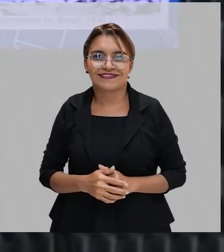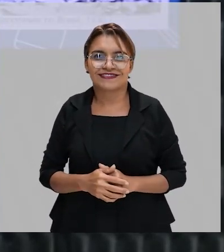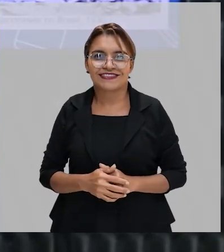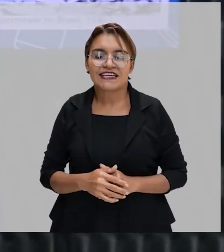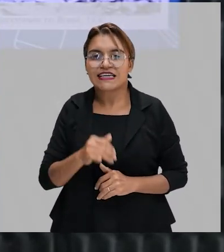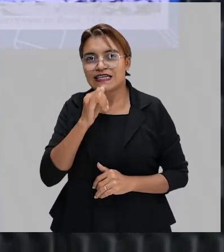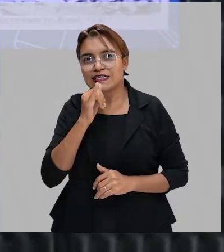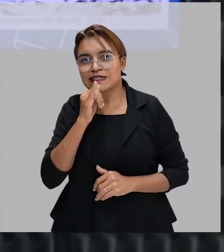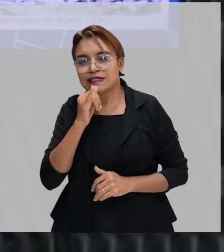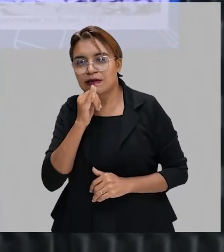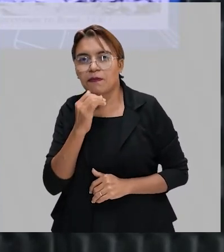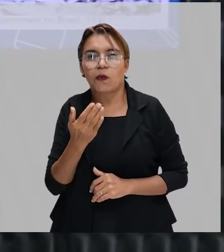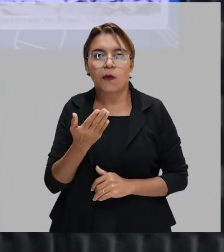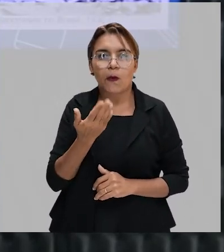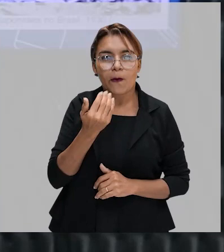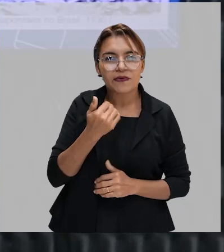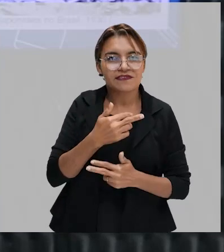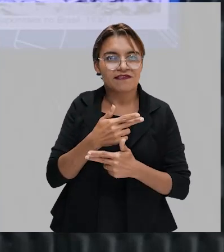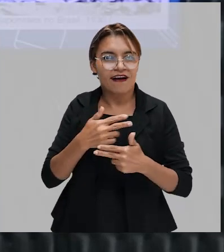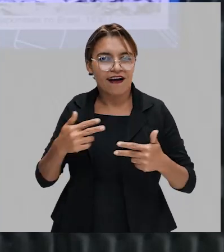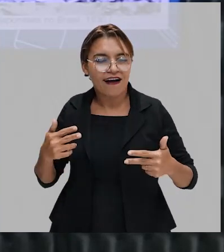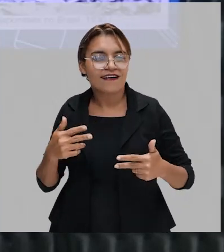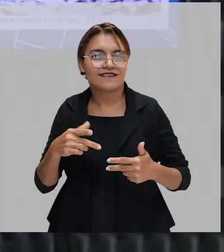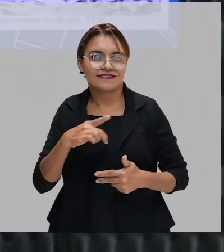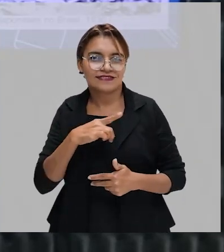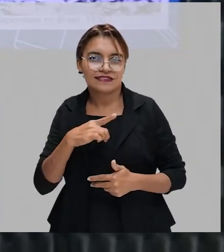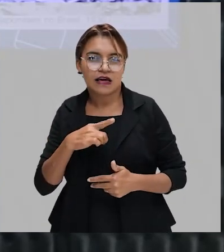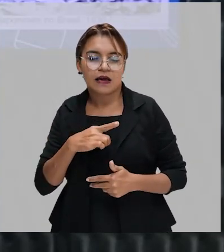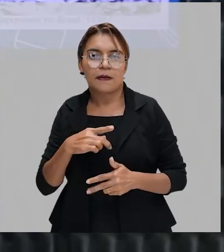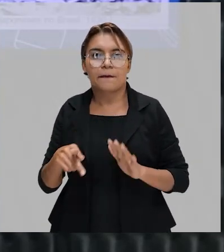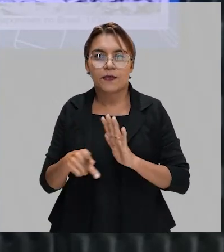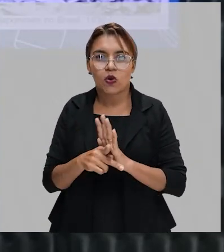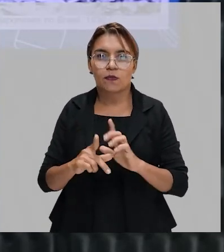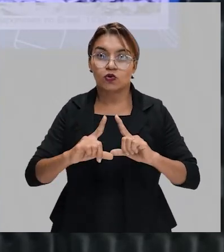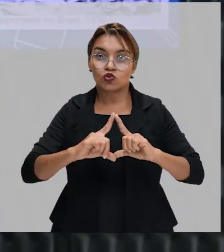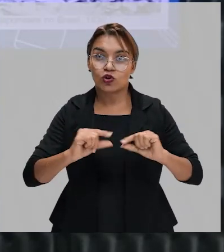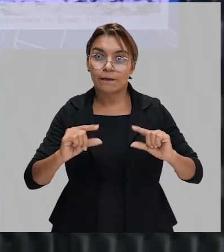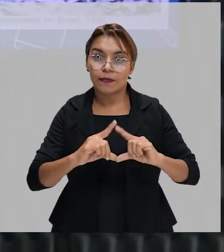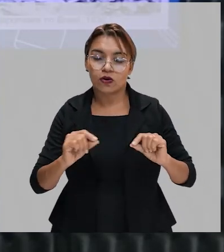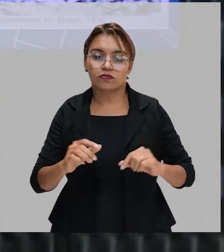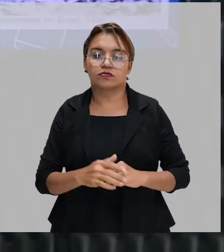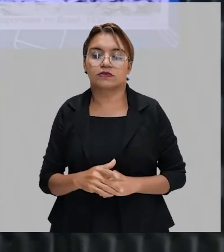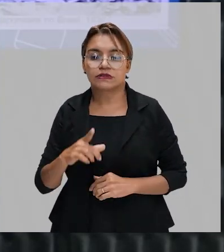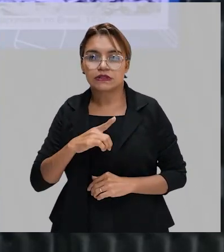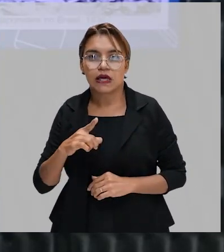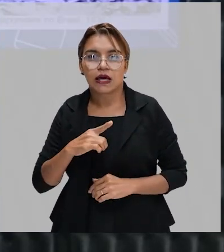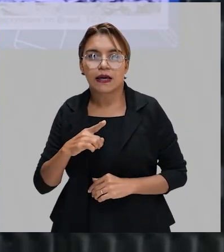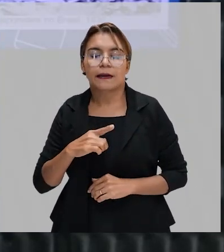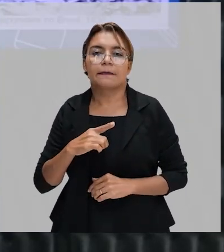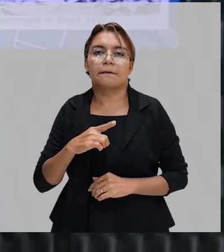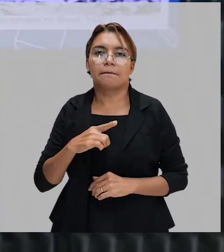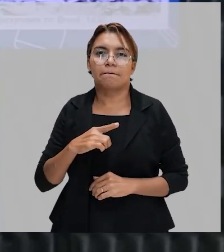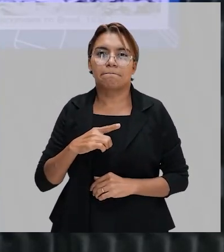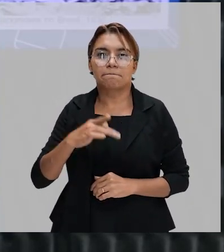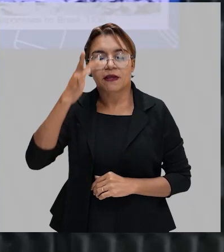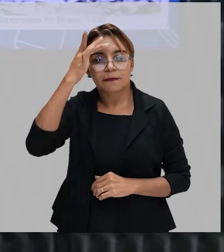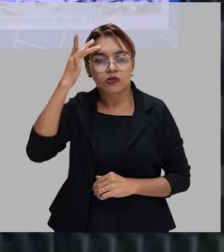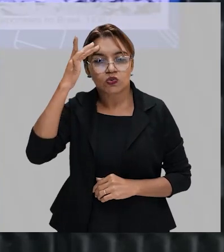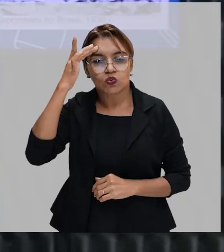as comidas aí, chinesas e japonesas, tá? Então, muita gente, muitos orientais ali,